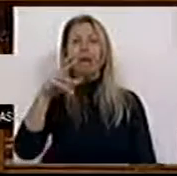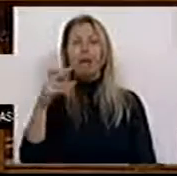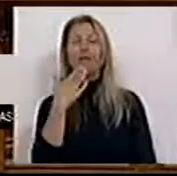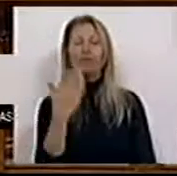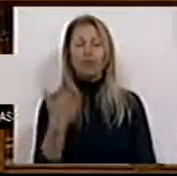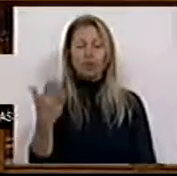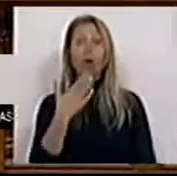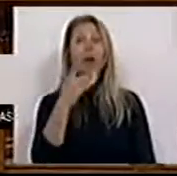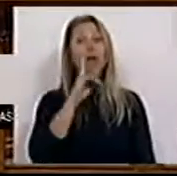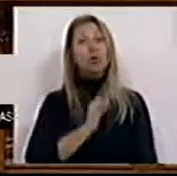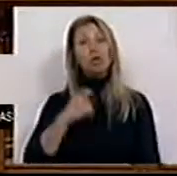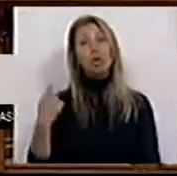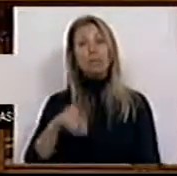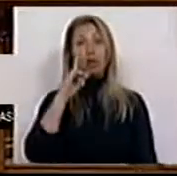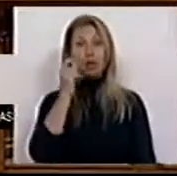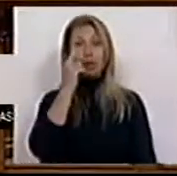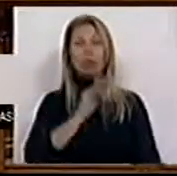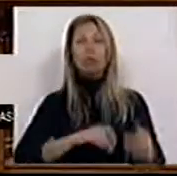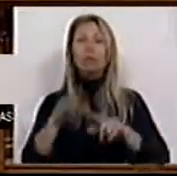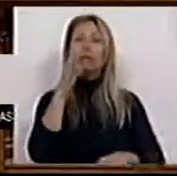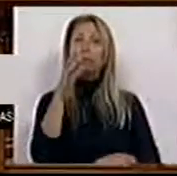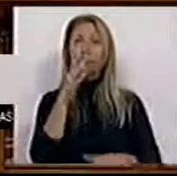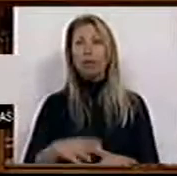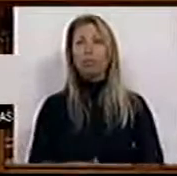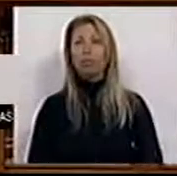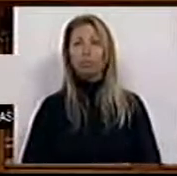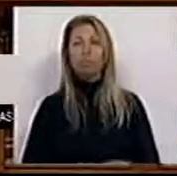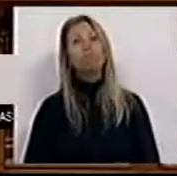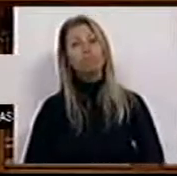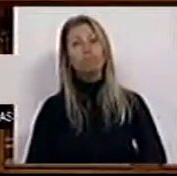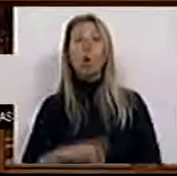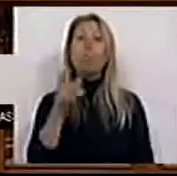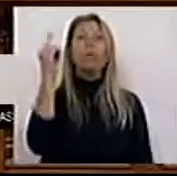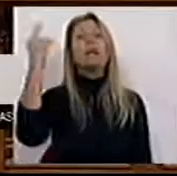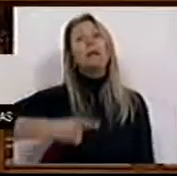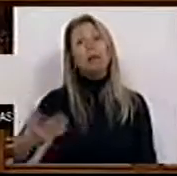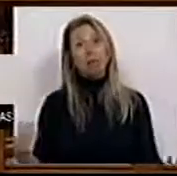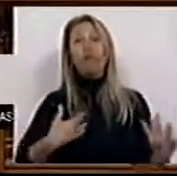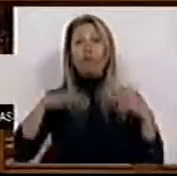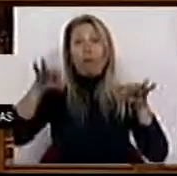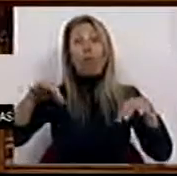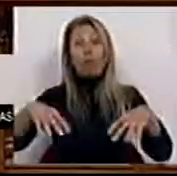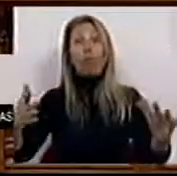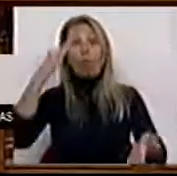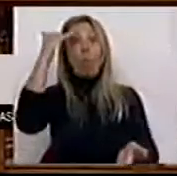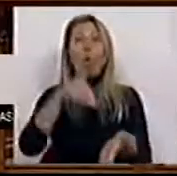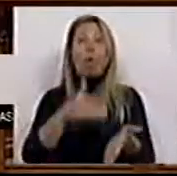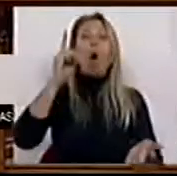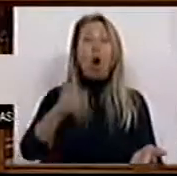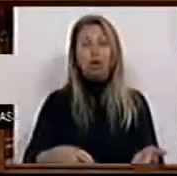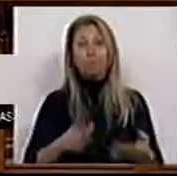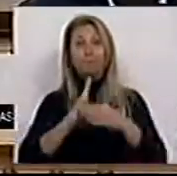Muito obrigada, Sra. Presidente, Sras. e Srs. Deputados. Deveria concluir que pelas intervenções das